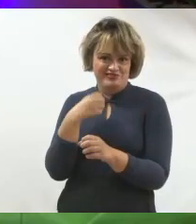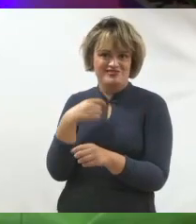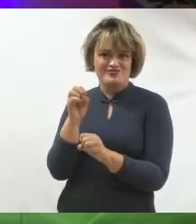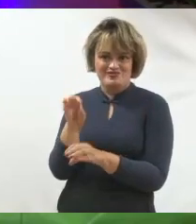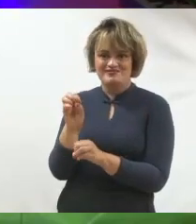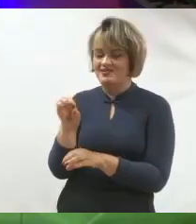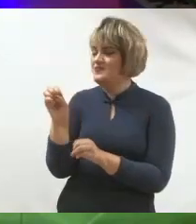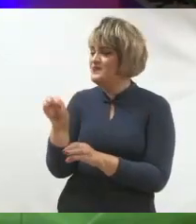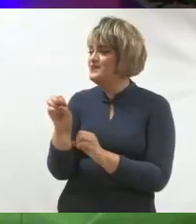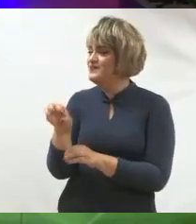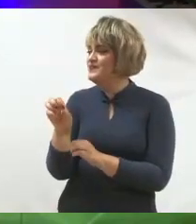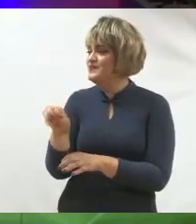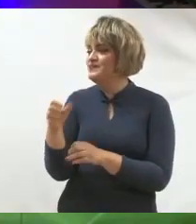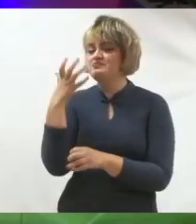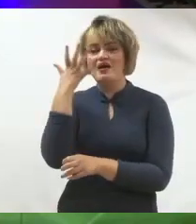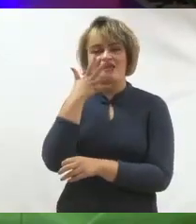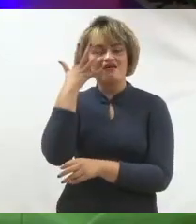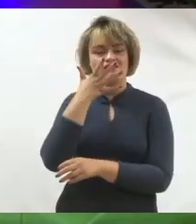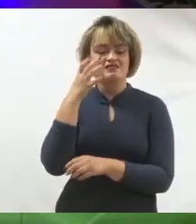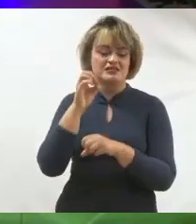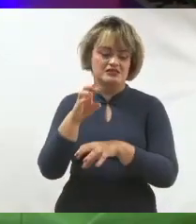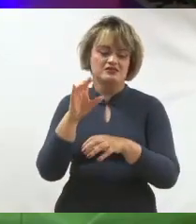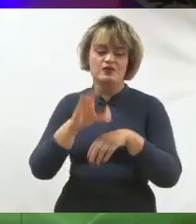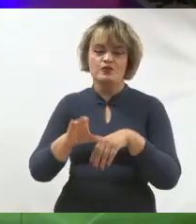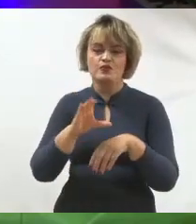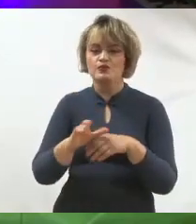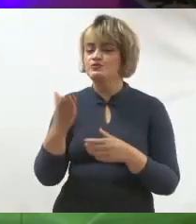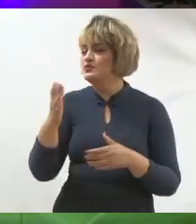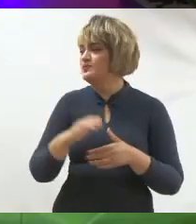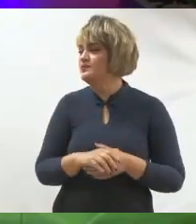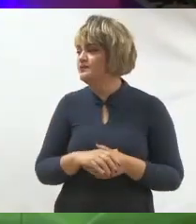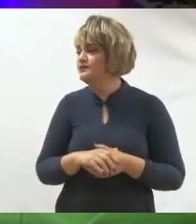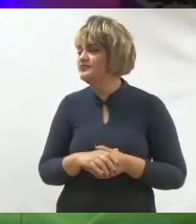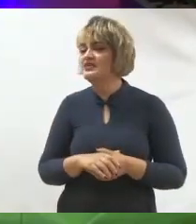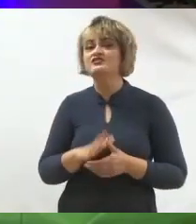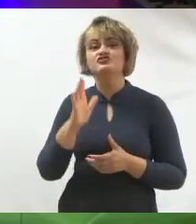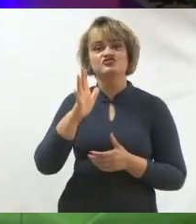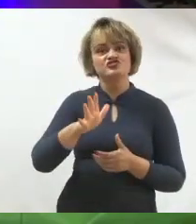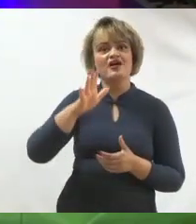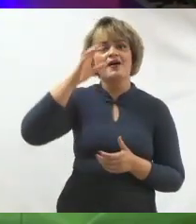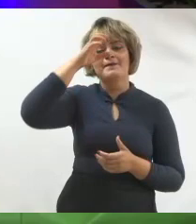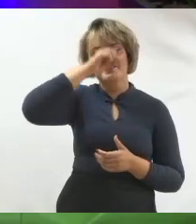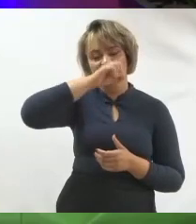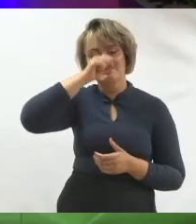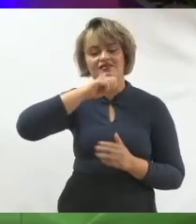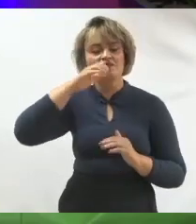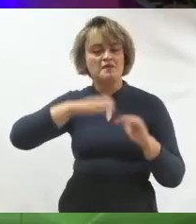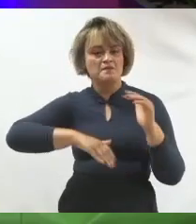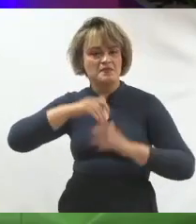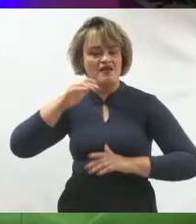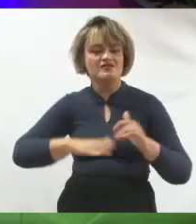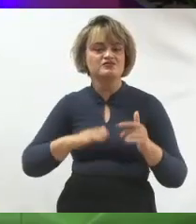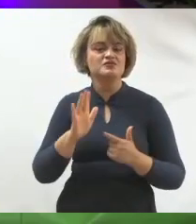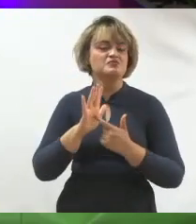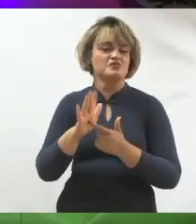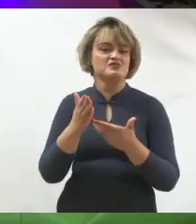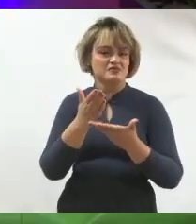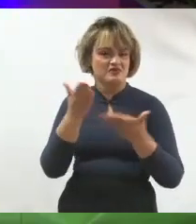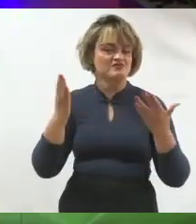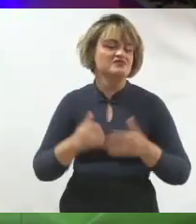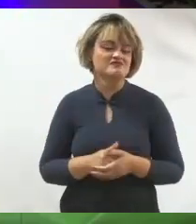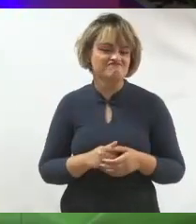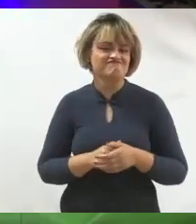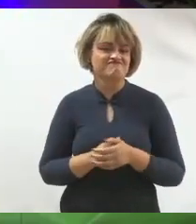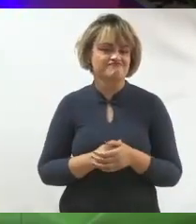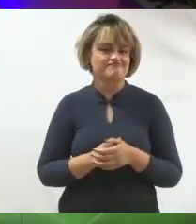palestras e cursos pelo Brasil e já estão aprendendo a fazer e colocando em prática o que eu trouxe aqui para vocês